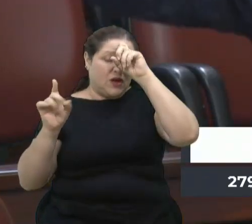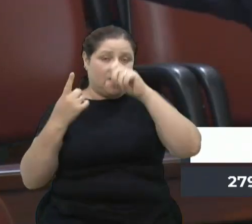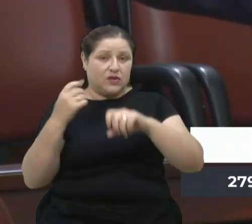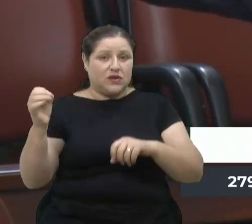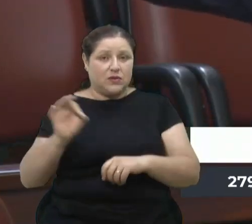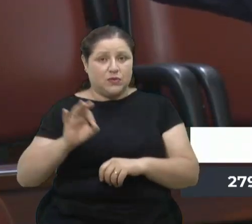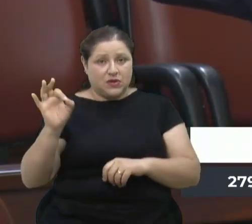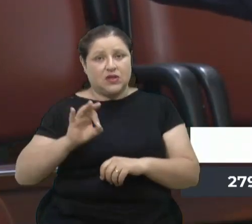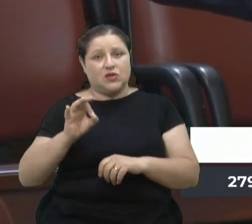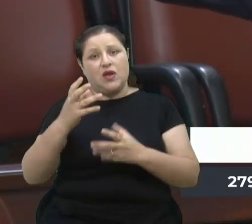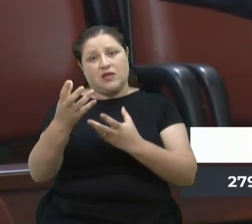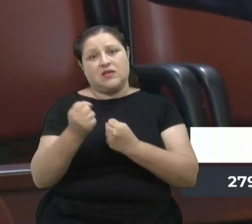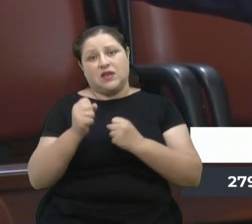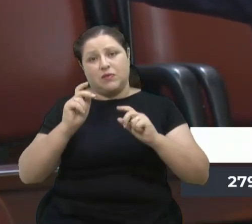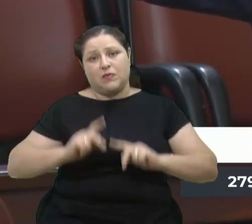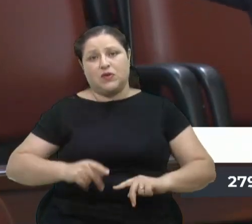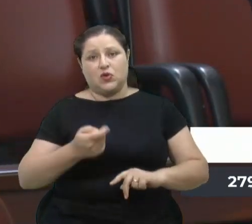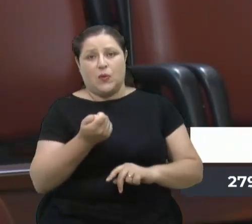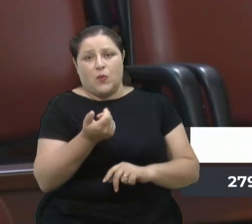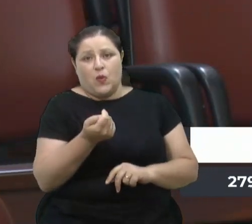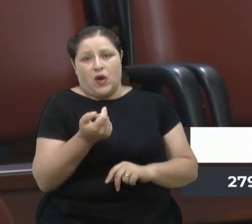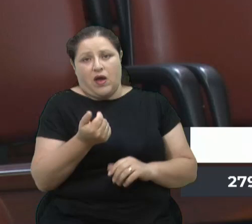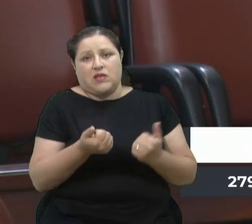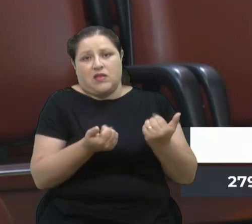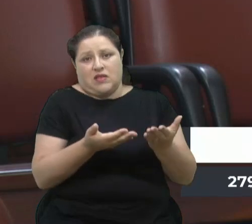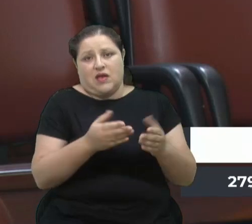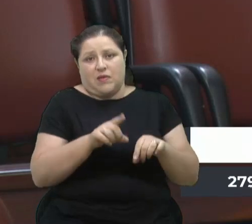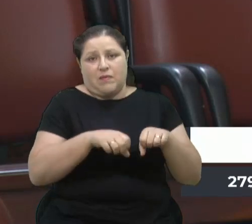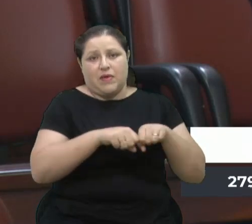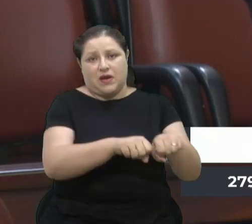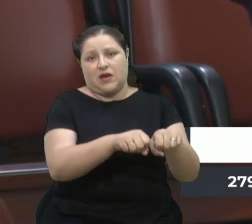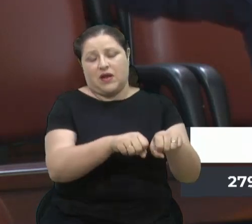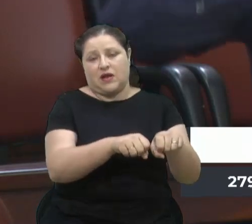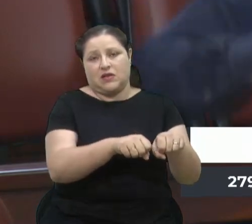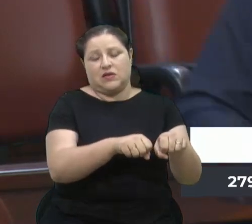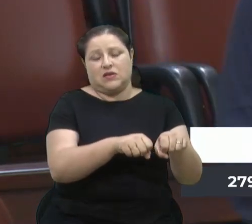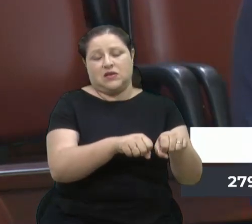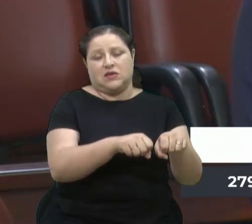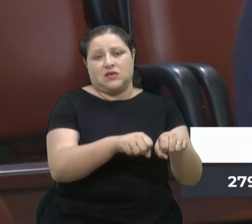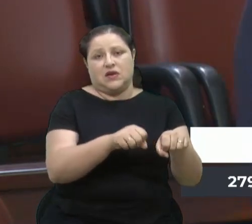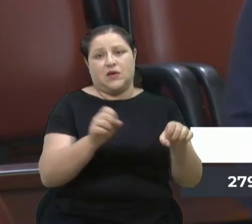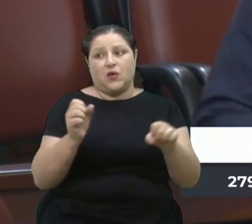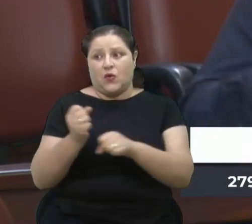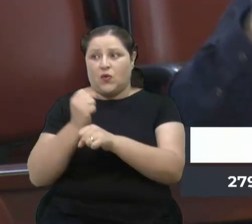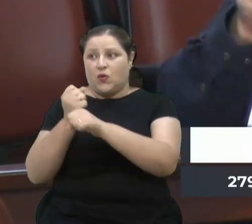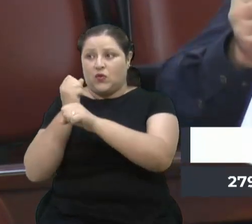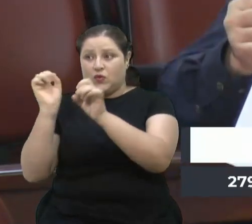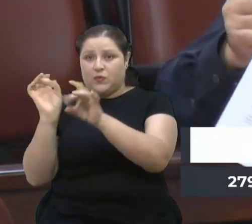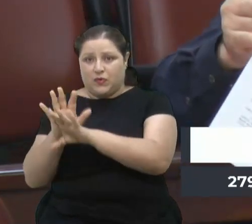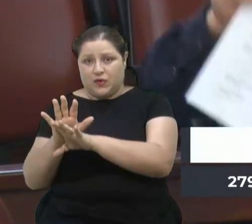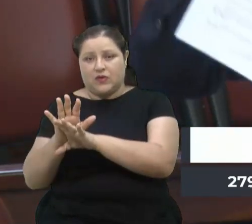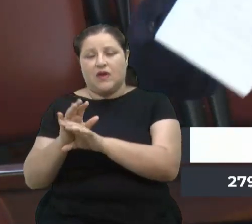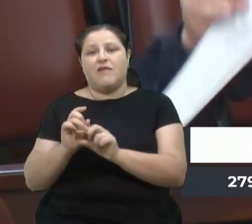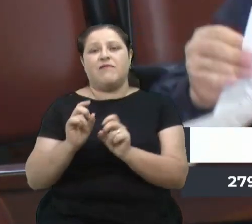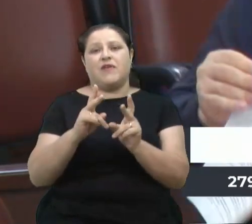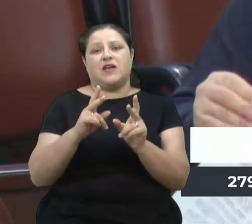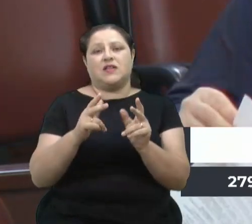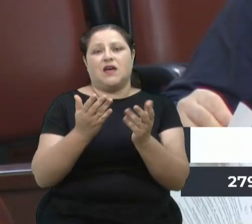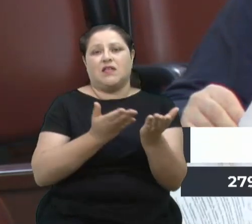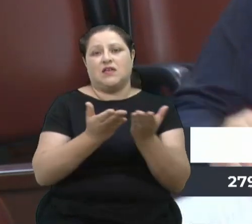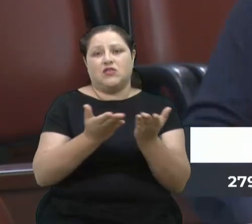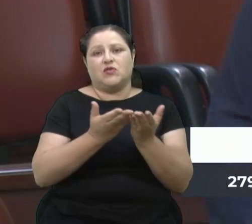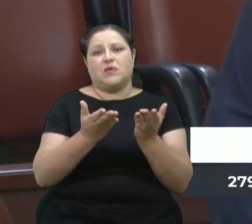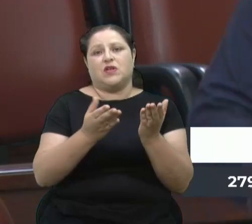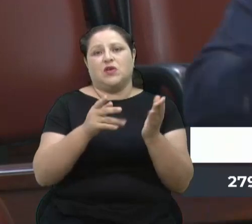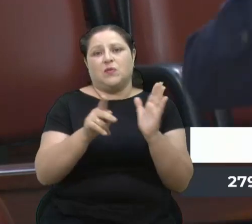recebe as moedinhas das pessoas no mercado para finalizar a obra, está vendendo o serviço para privado. Isso é uma afirmação que eu faço, porque está no